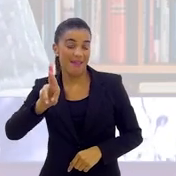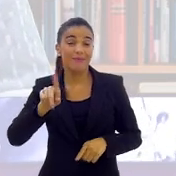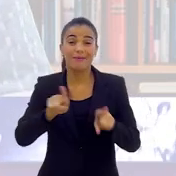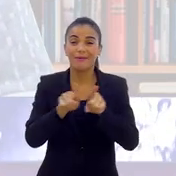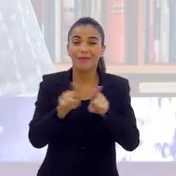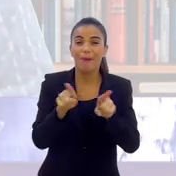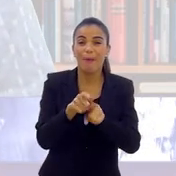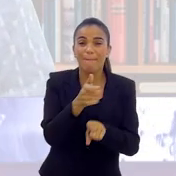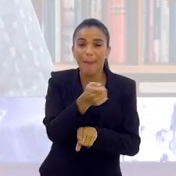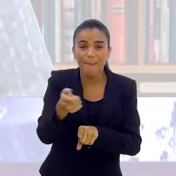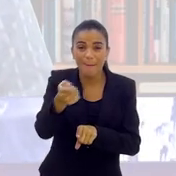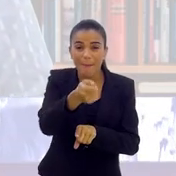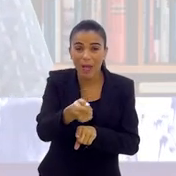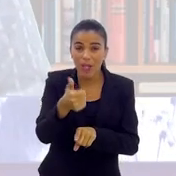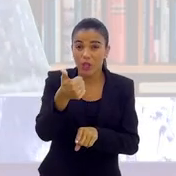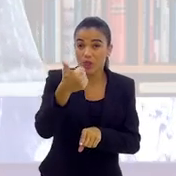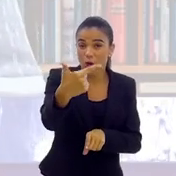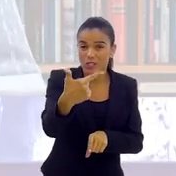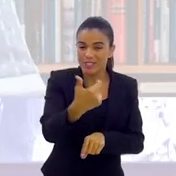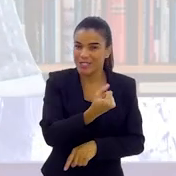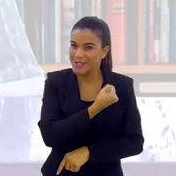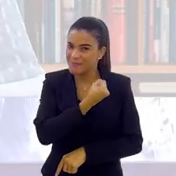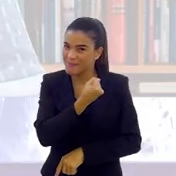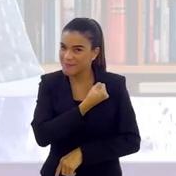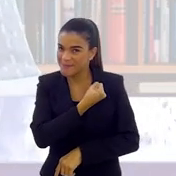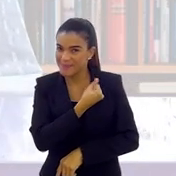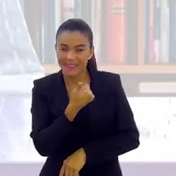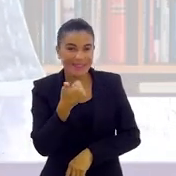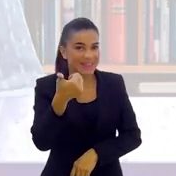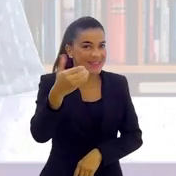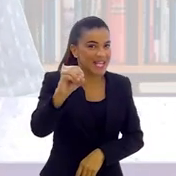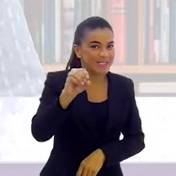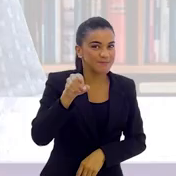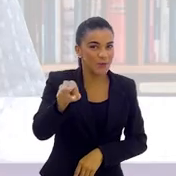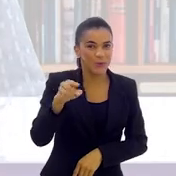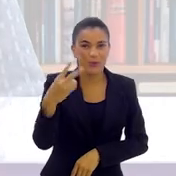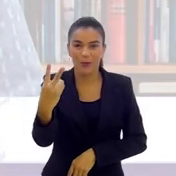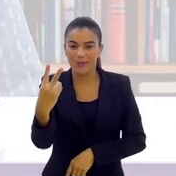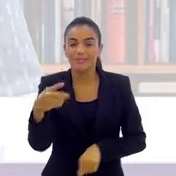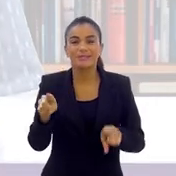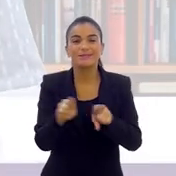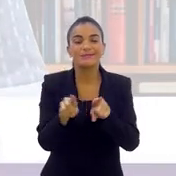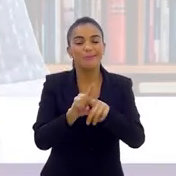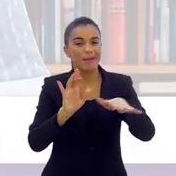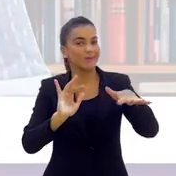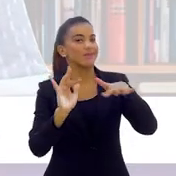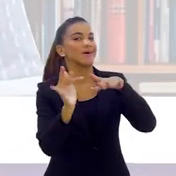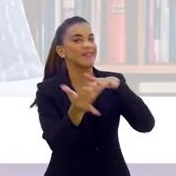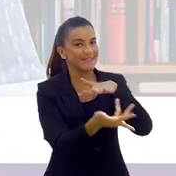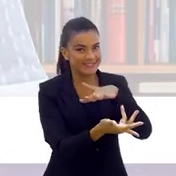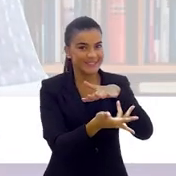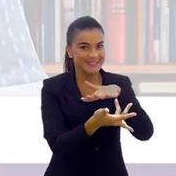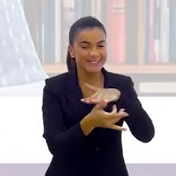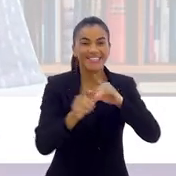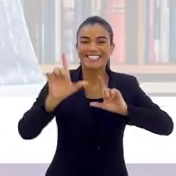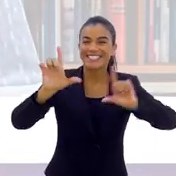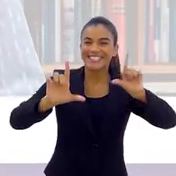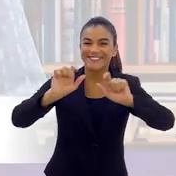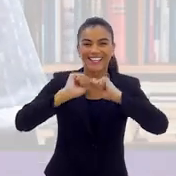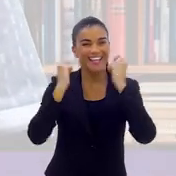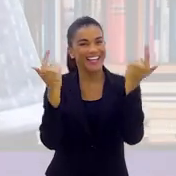Também pelo canal 12 da NET, na TV aberta, no canal 10.2, e nas redes sociais.